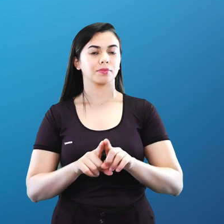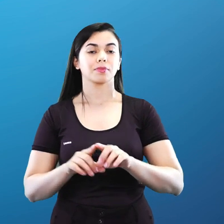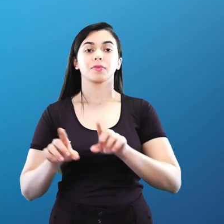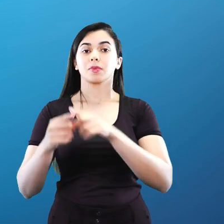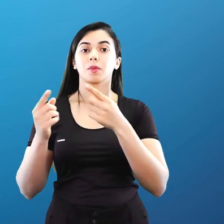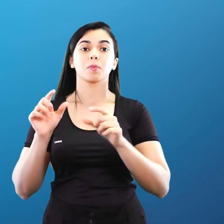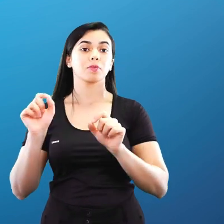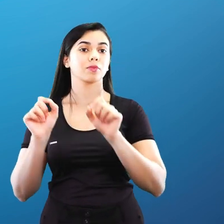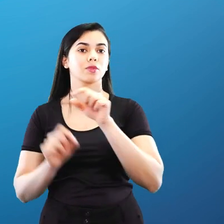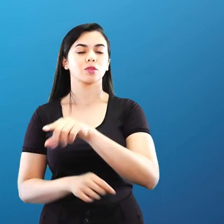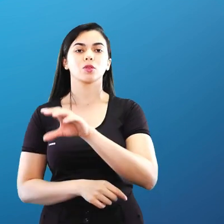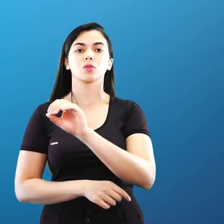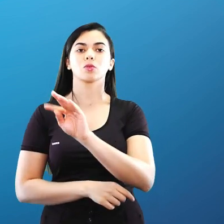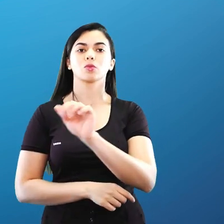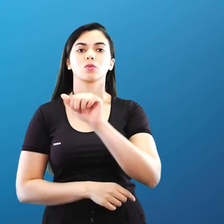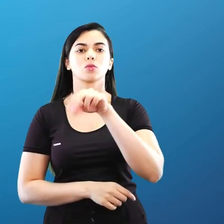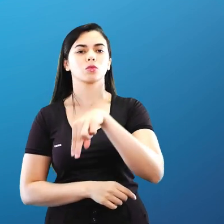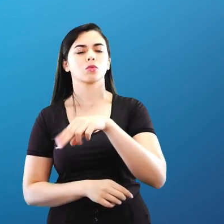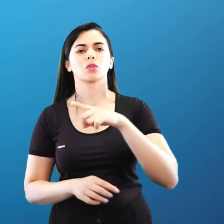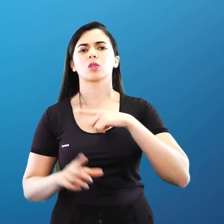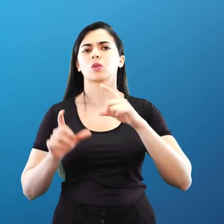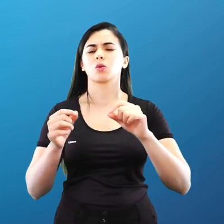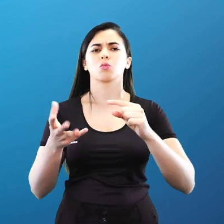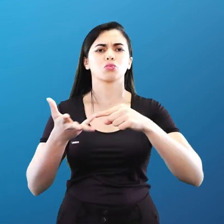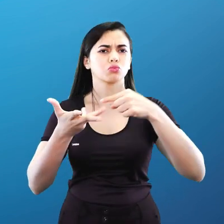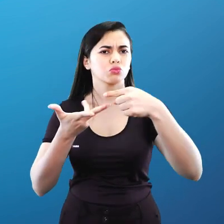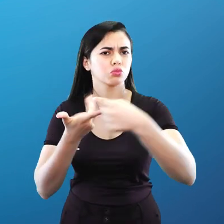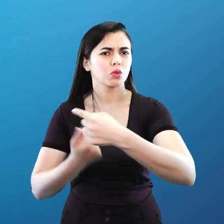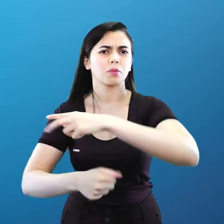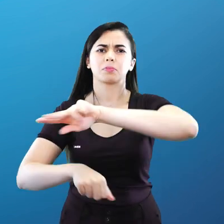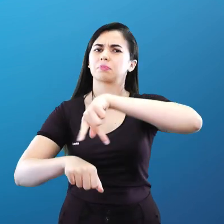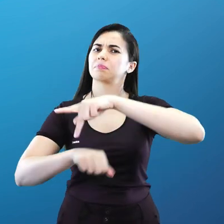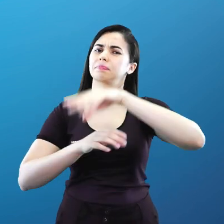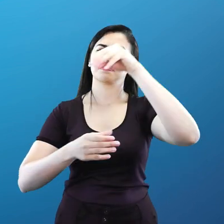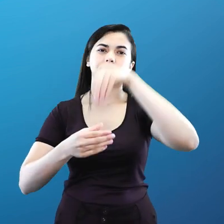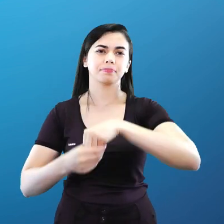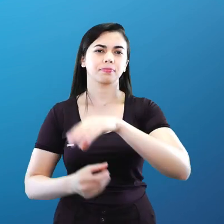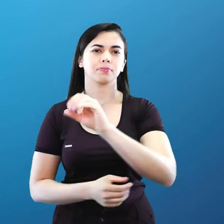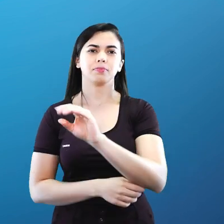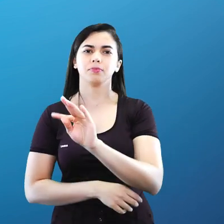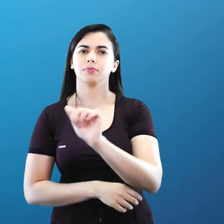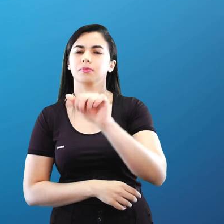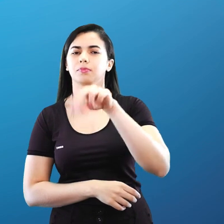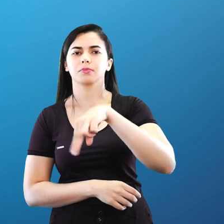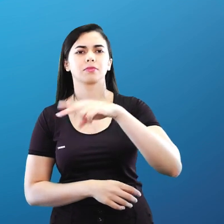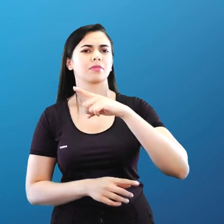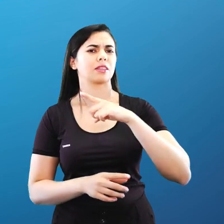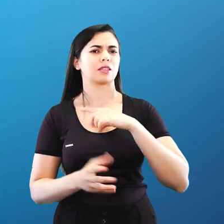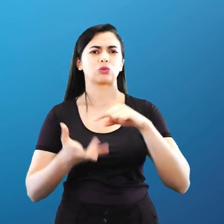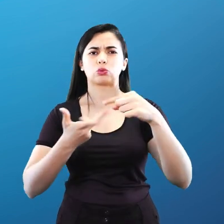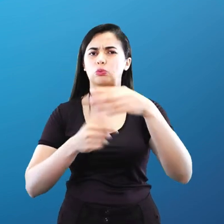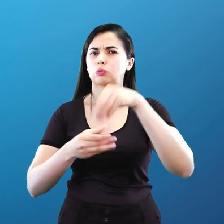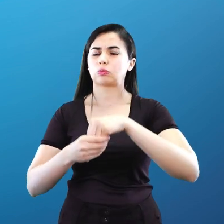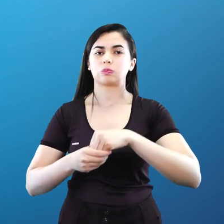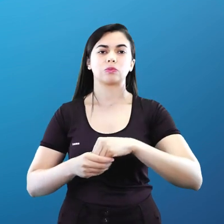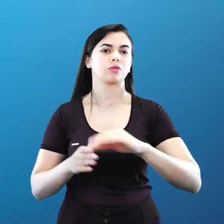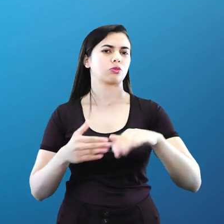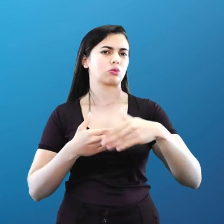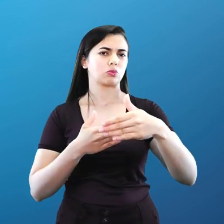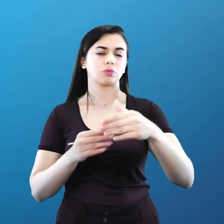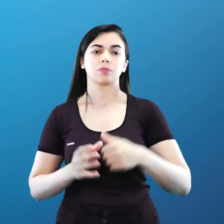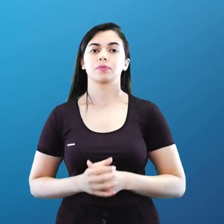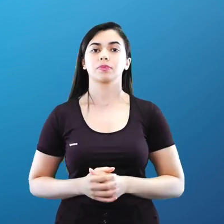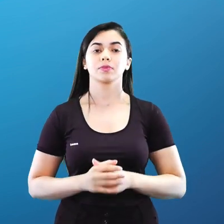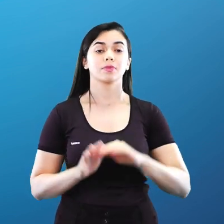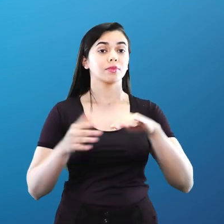olha o tanto que eu coloquei aqui pra gente, Albânia, Alemânia, Bélgica, Bulgária, Canadá, Croácia, Dinamarca e por aí vai. Então